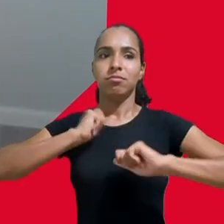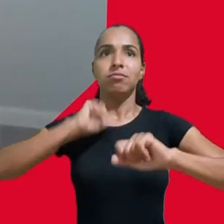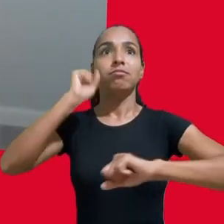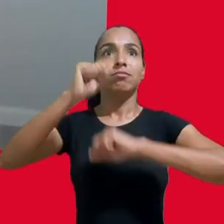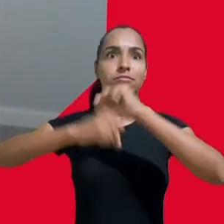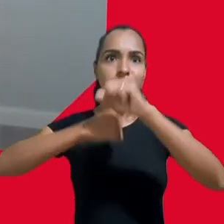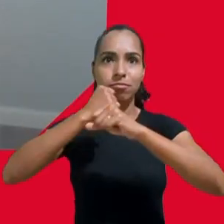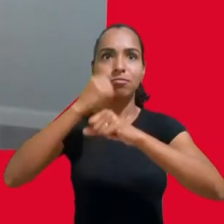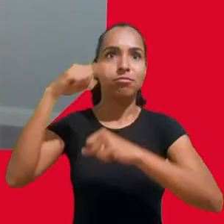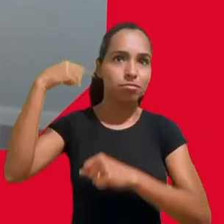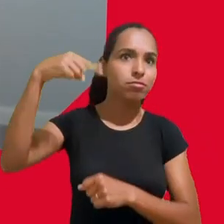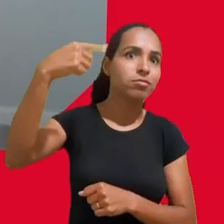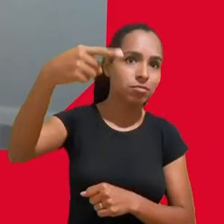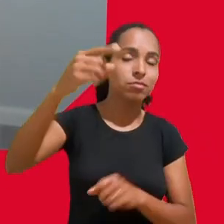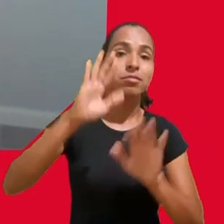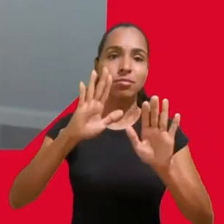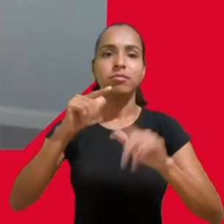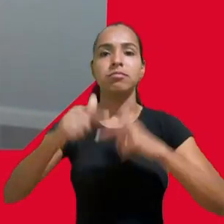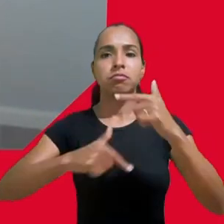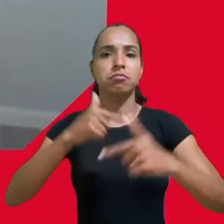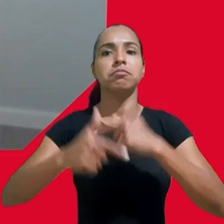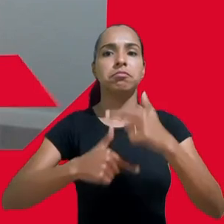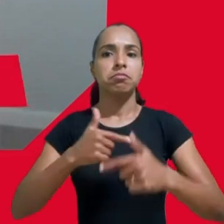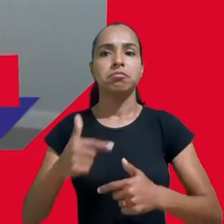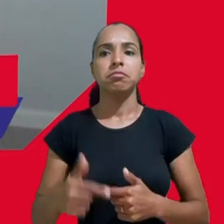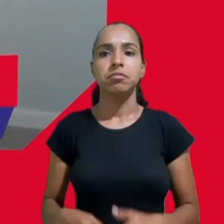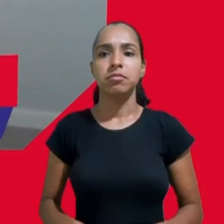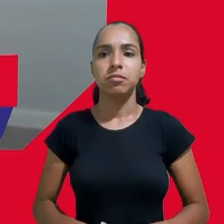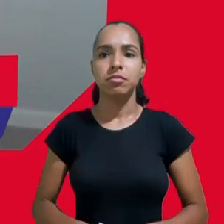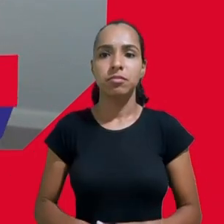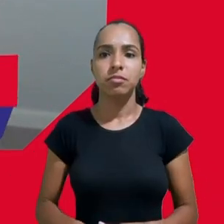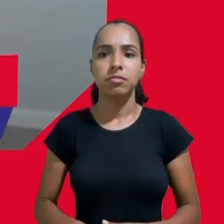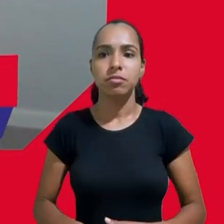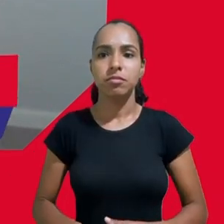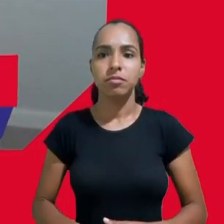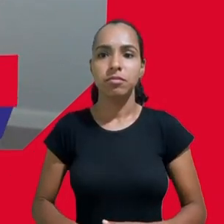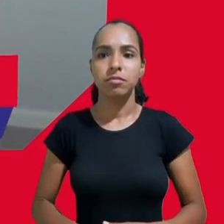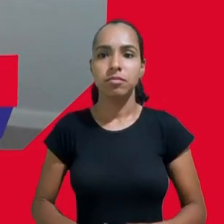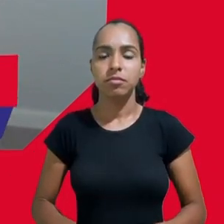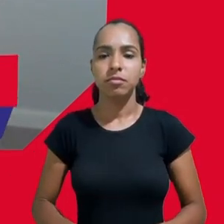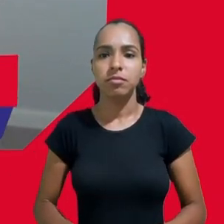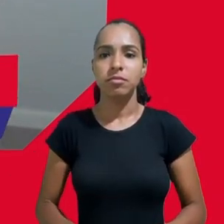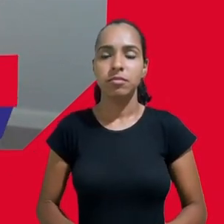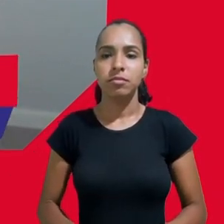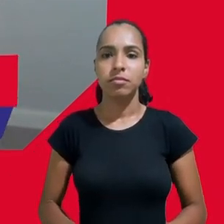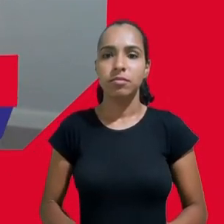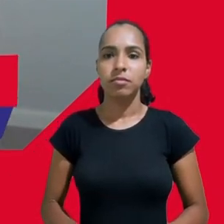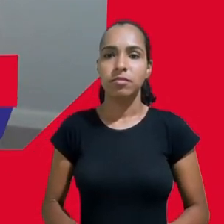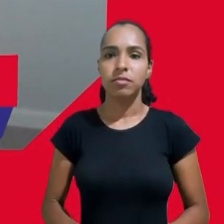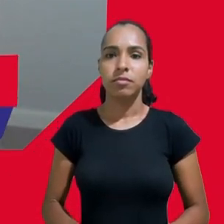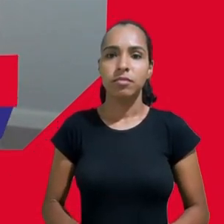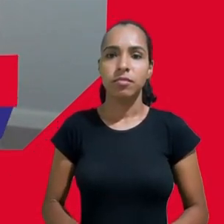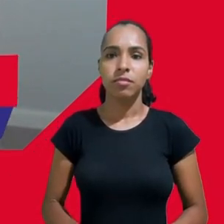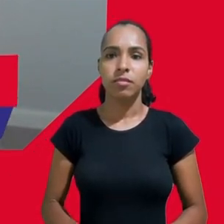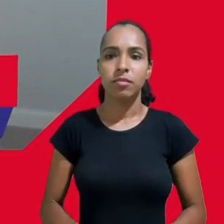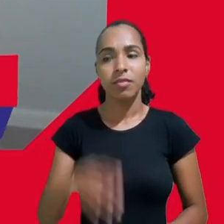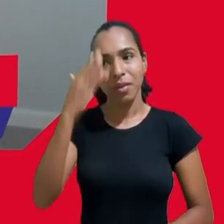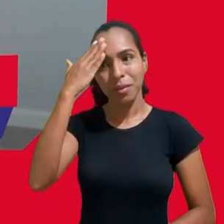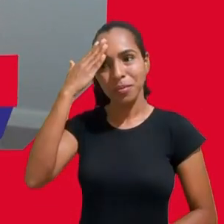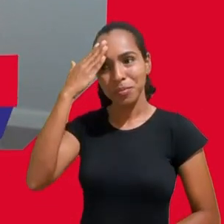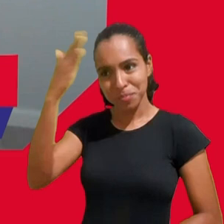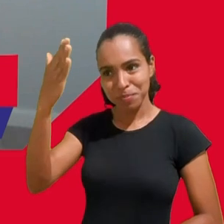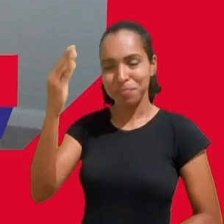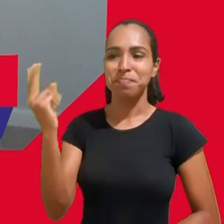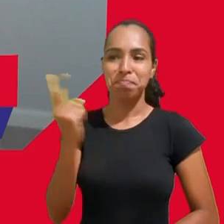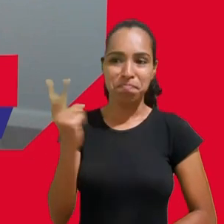bom agora que a gente já assistiu a entrevista eu aproveito para agradecer novamente o Josh e Duncan pela disponibilidade e se você não conhece essa ação